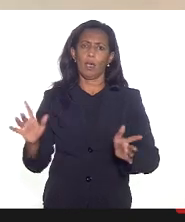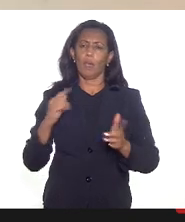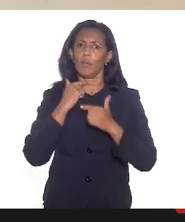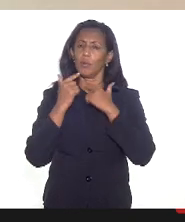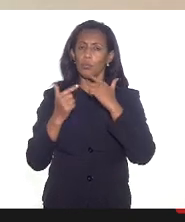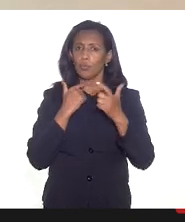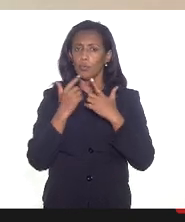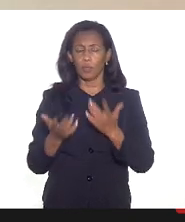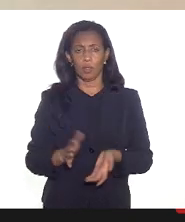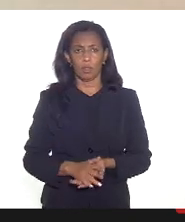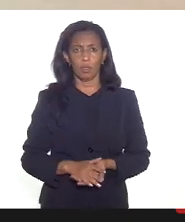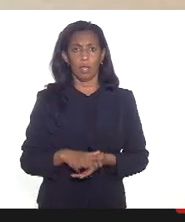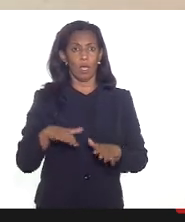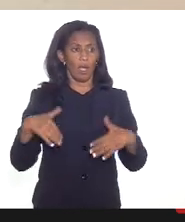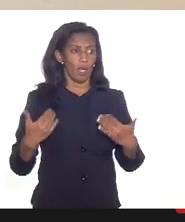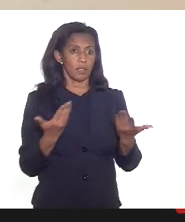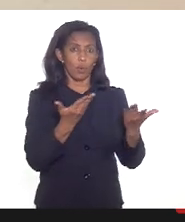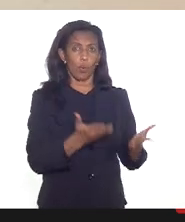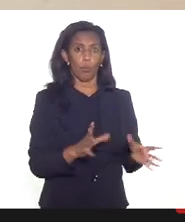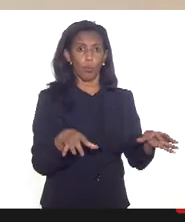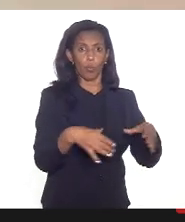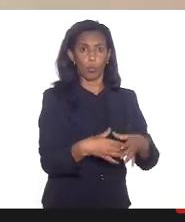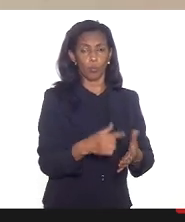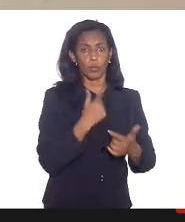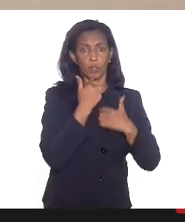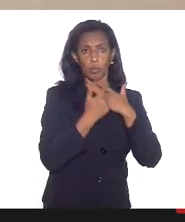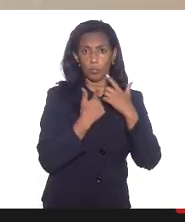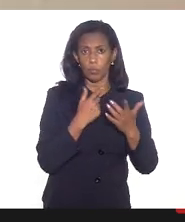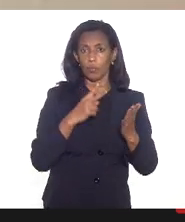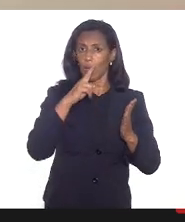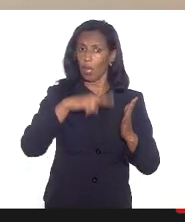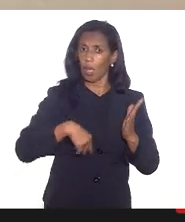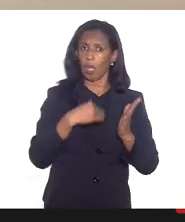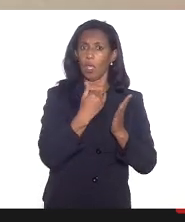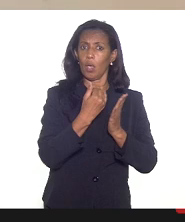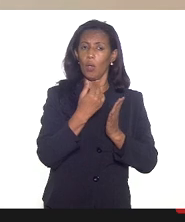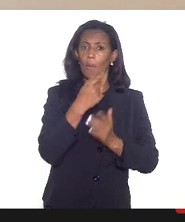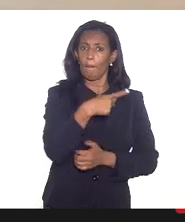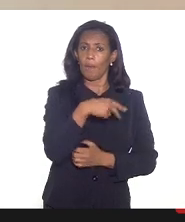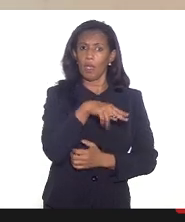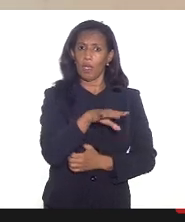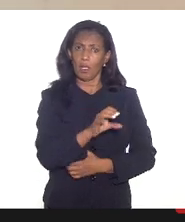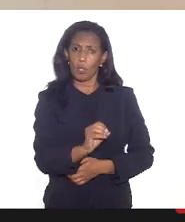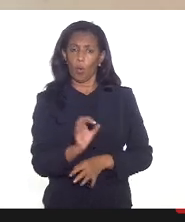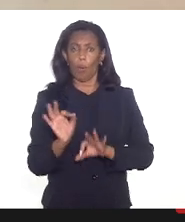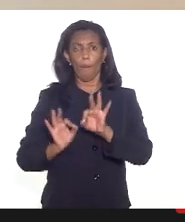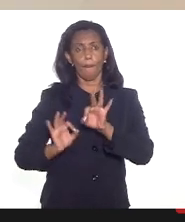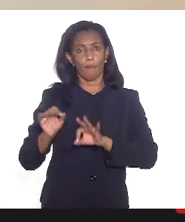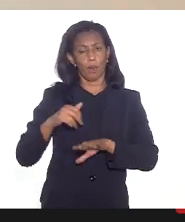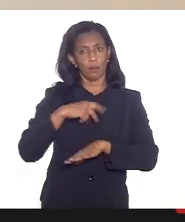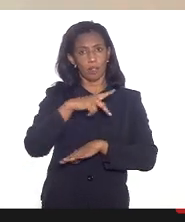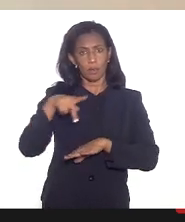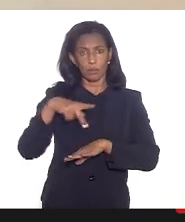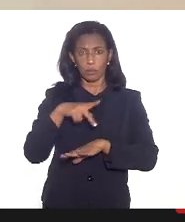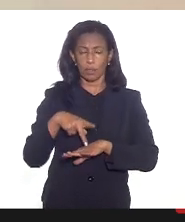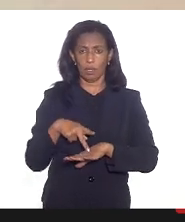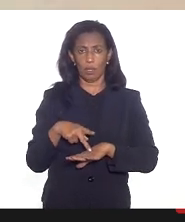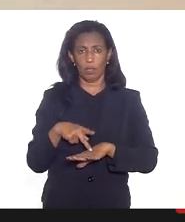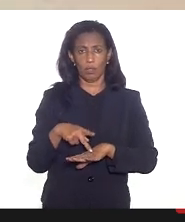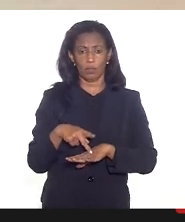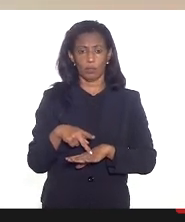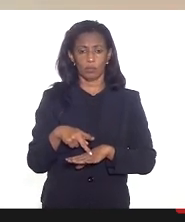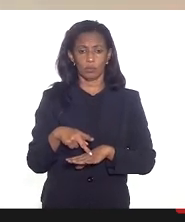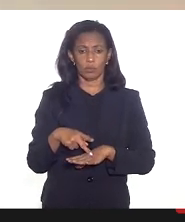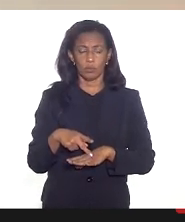população fica na dúvida eles leem o programa leem lá o PNO o plano nacional de